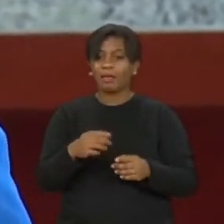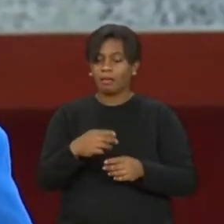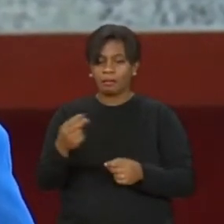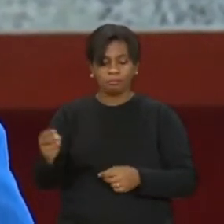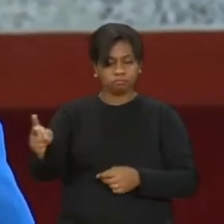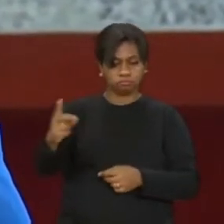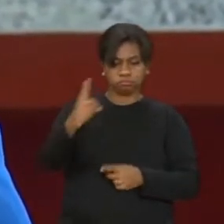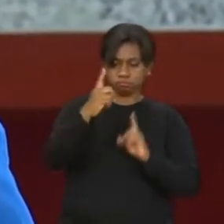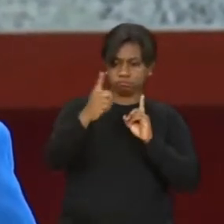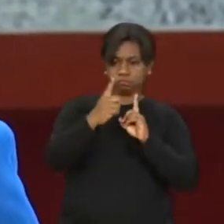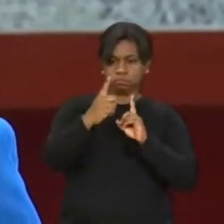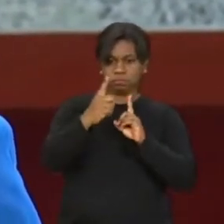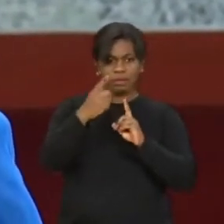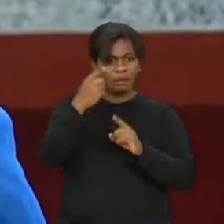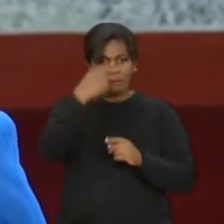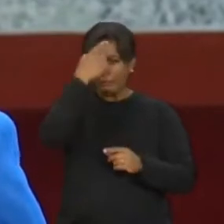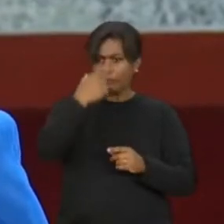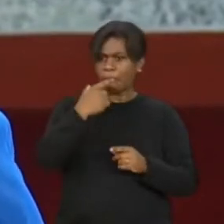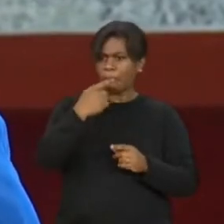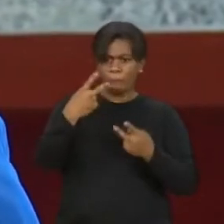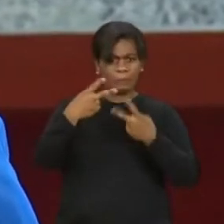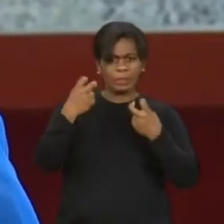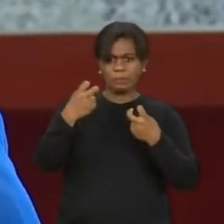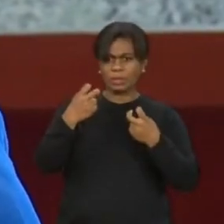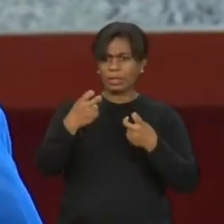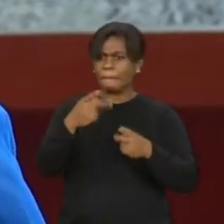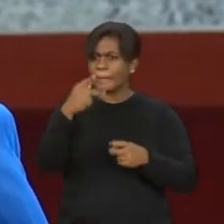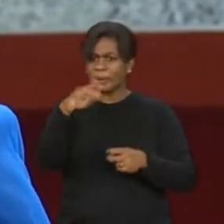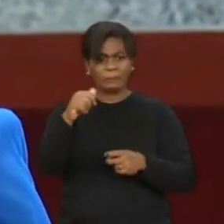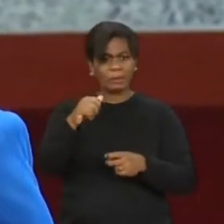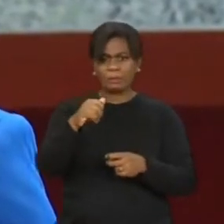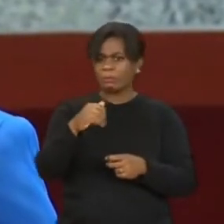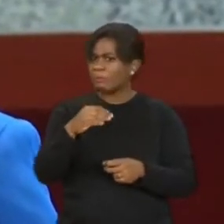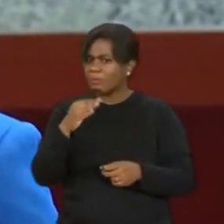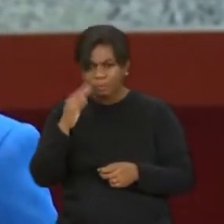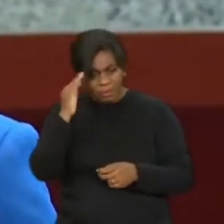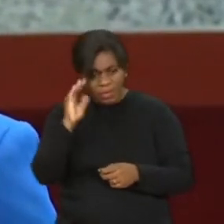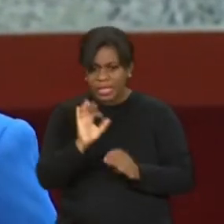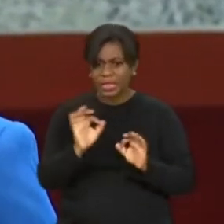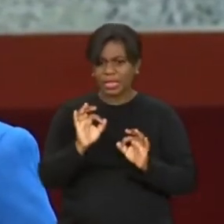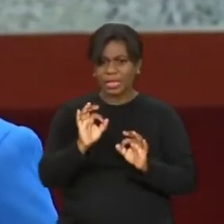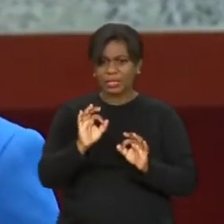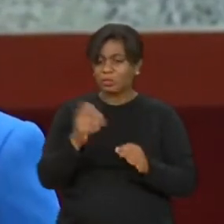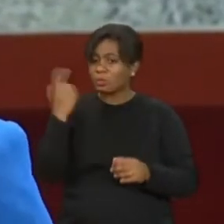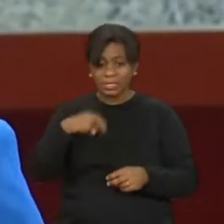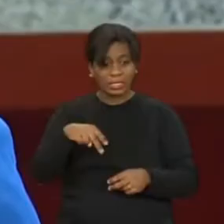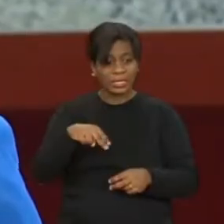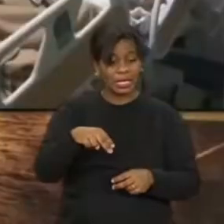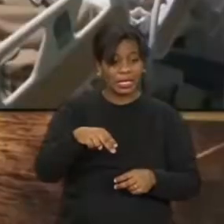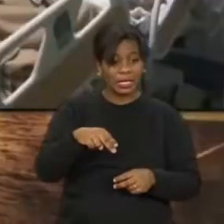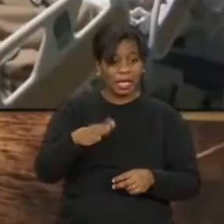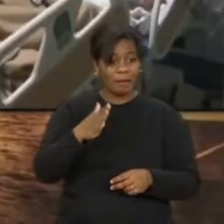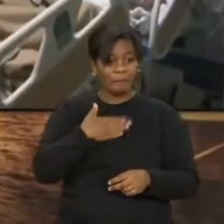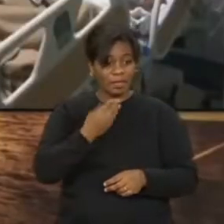me reconhecia, não reconhecia os pais, não andava e ali a minha vida foi só, a minha vida conjugal foi só